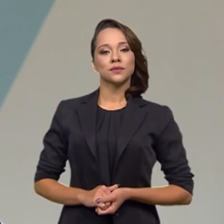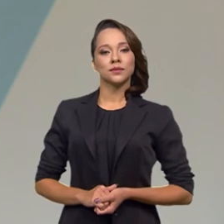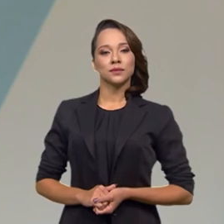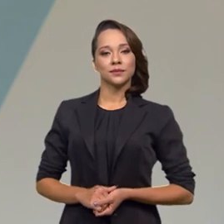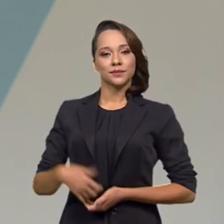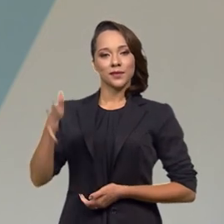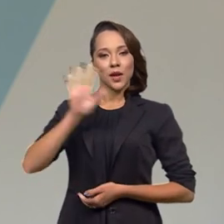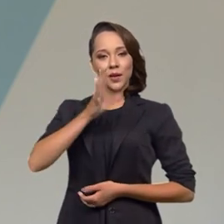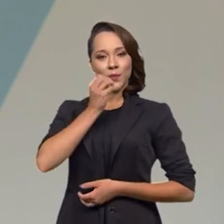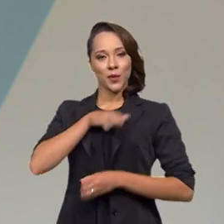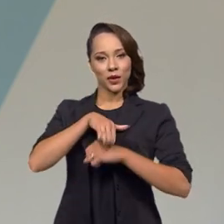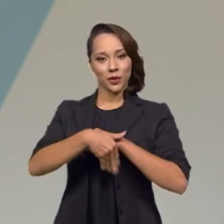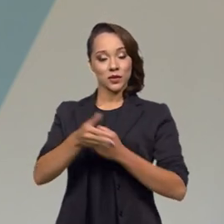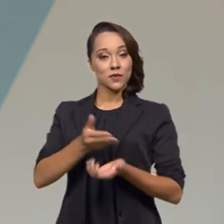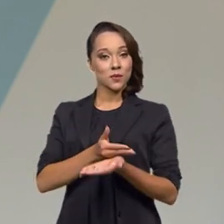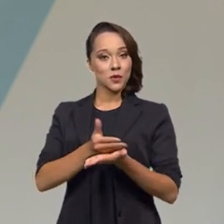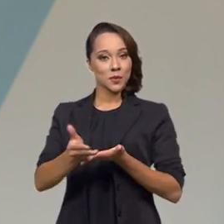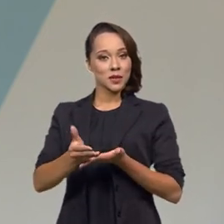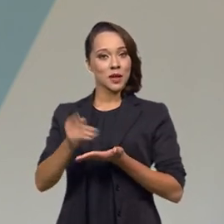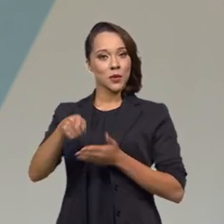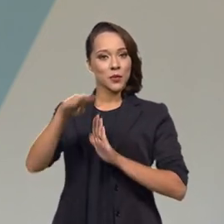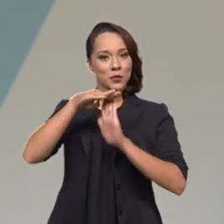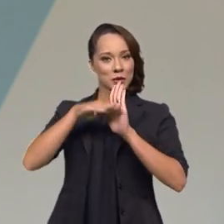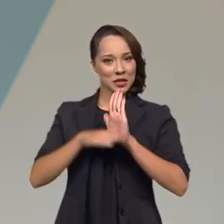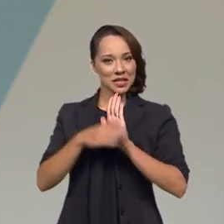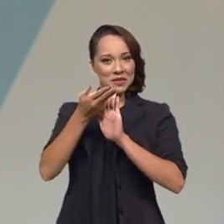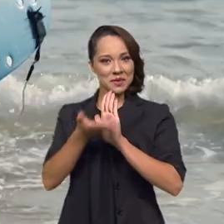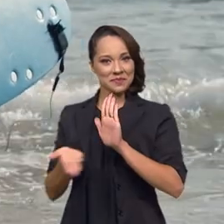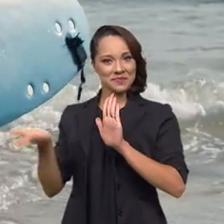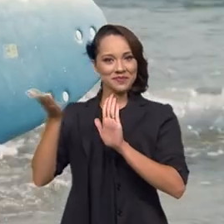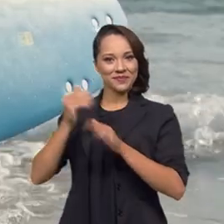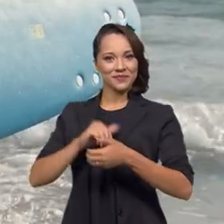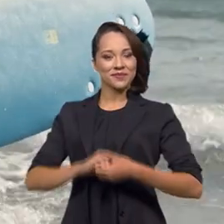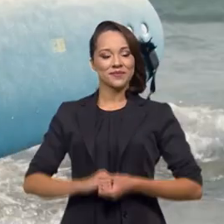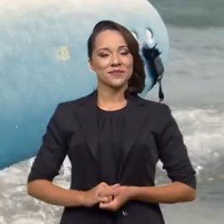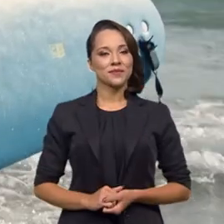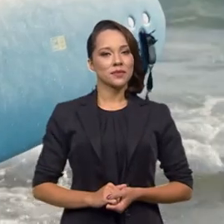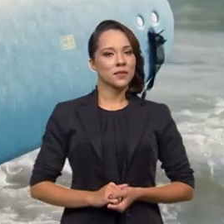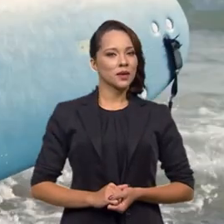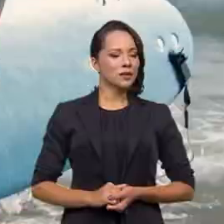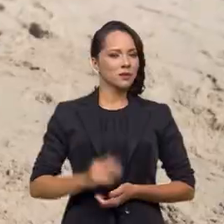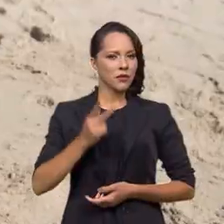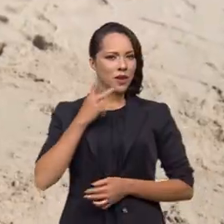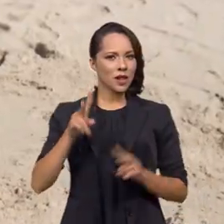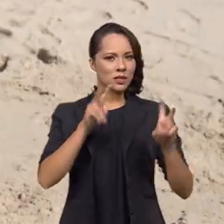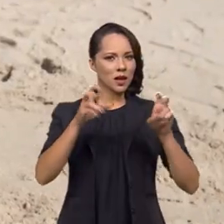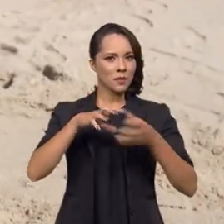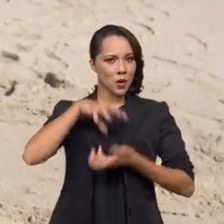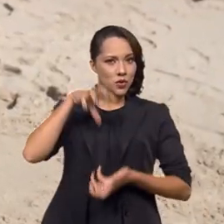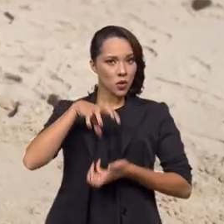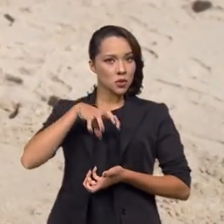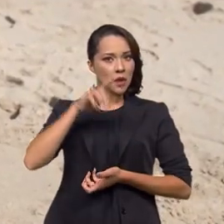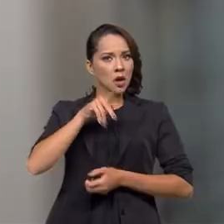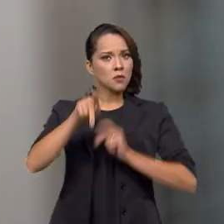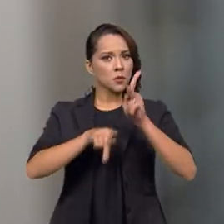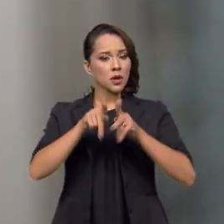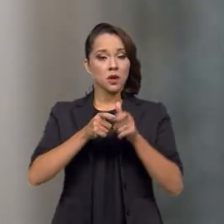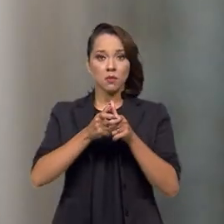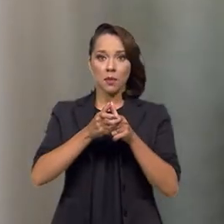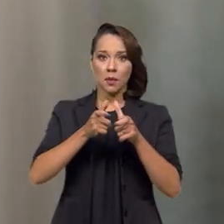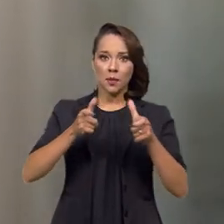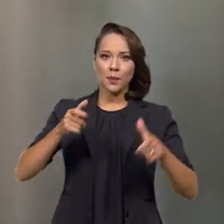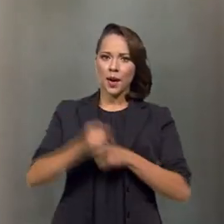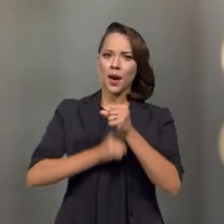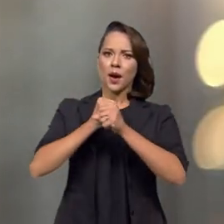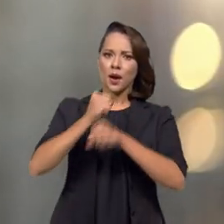Olá, boa noite. Estamos no ar com o Brasil em Pauta. Falar dos idosos é falar de um público que aumenta